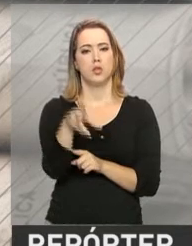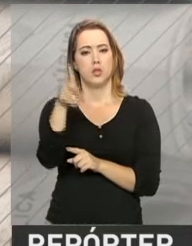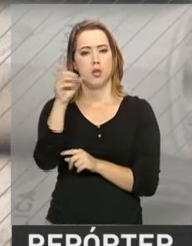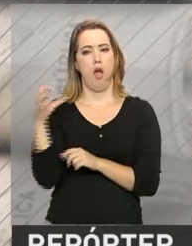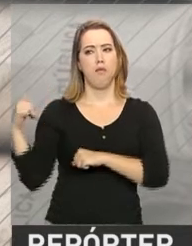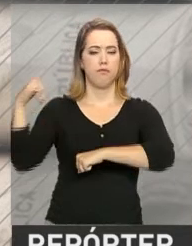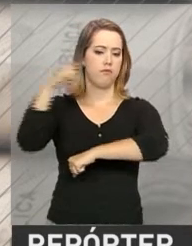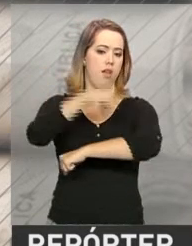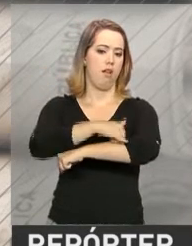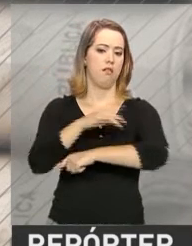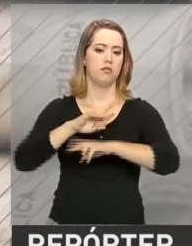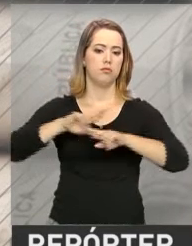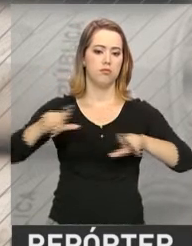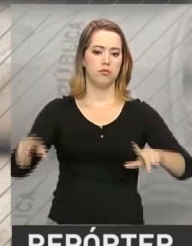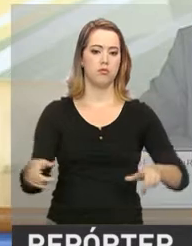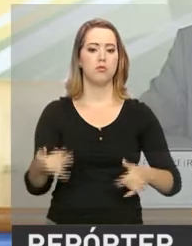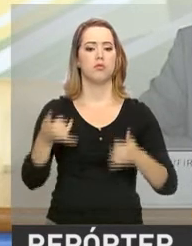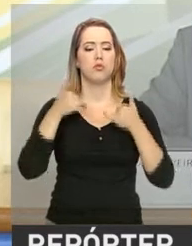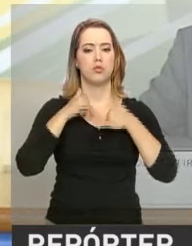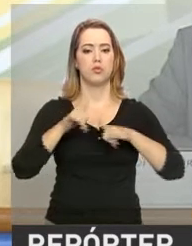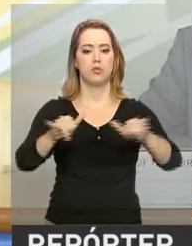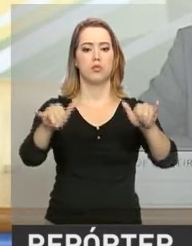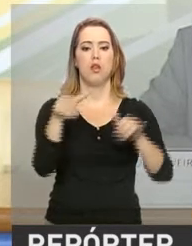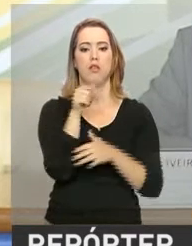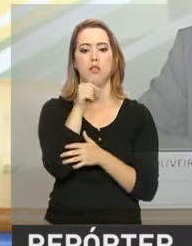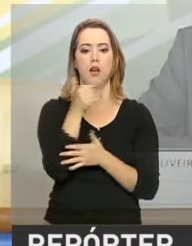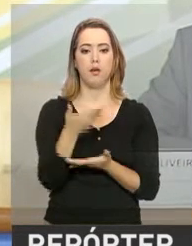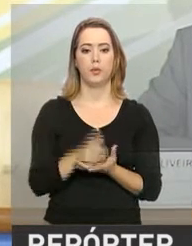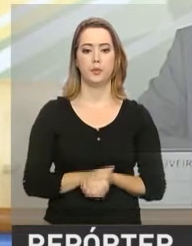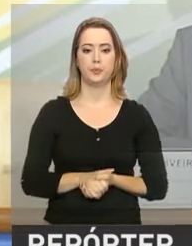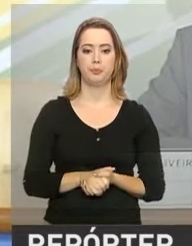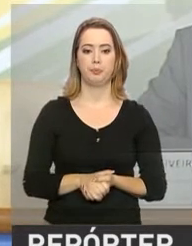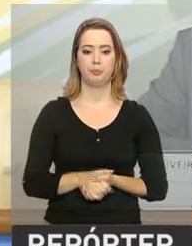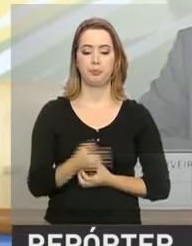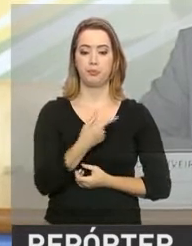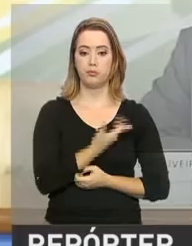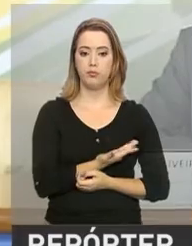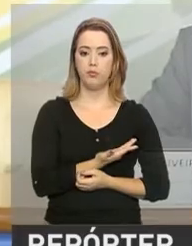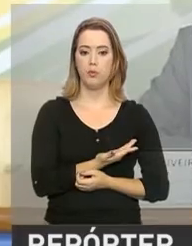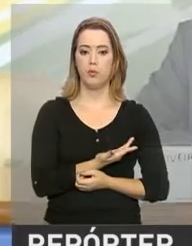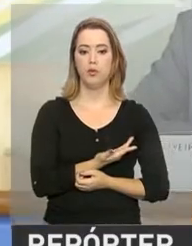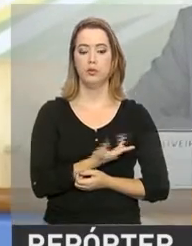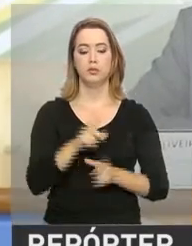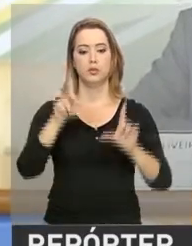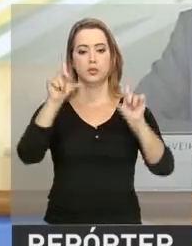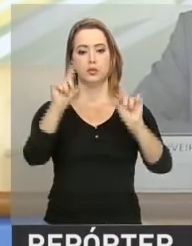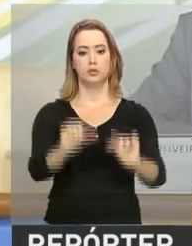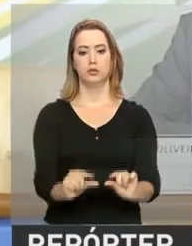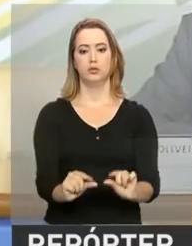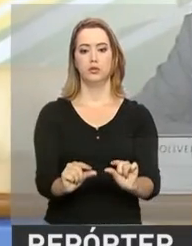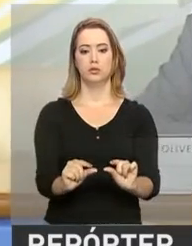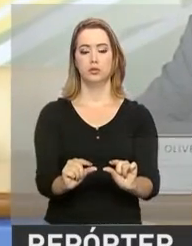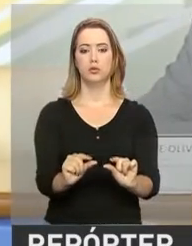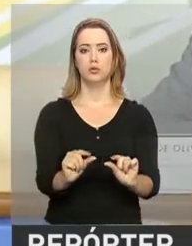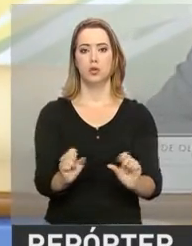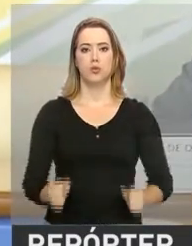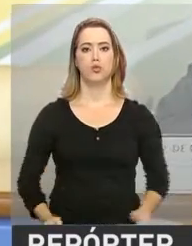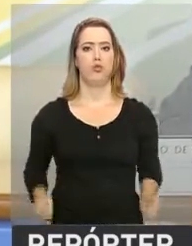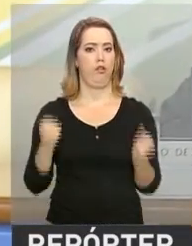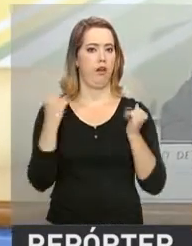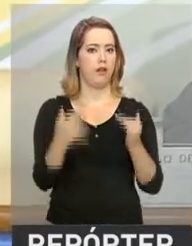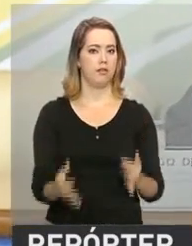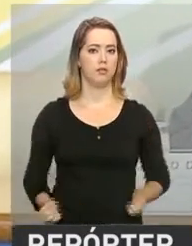energia elétrica e água. Essa redução de despesas continuará sendo uma das prioridades